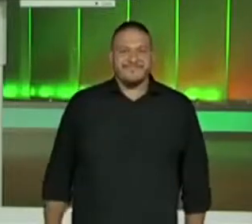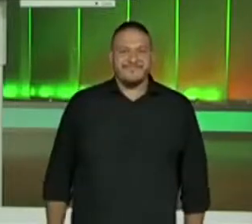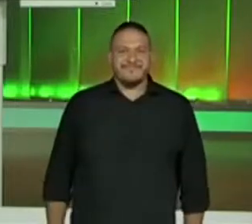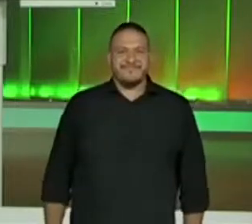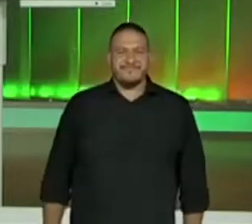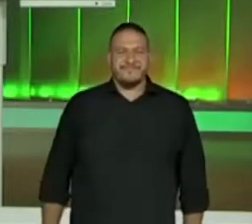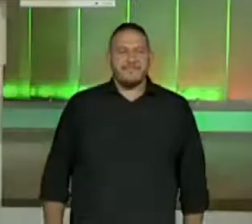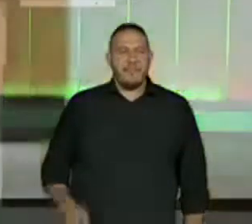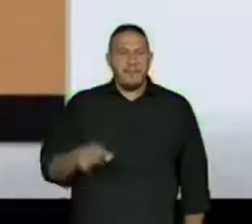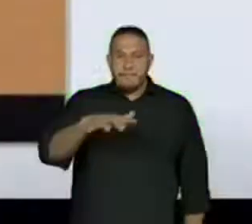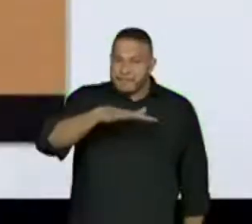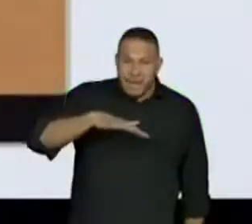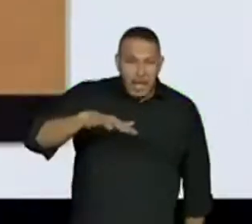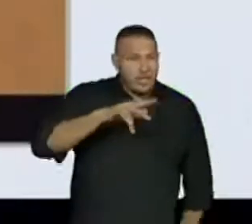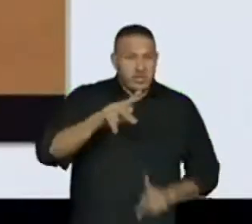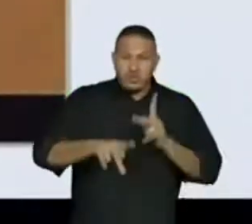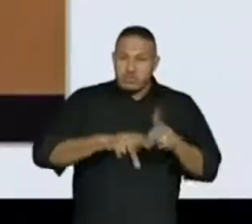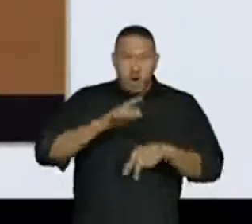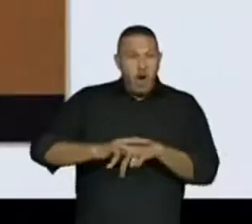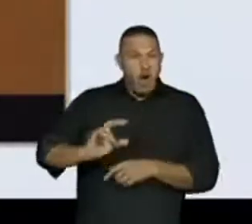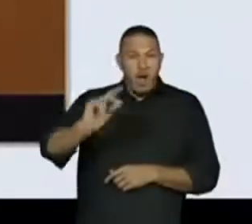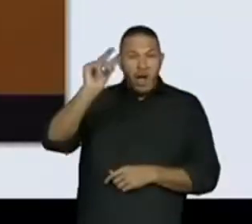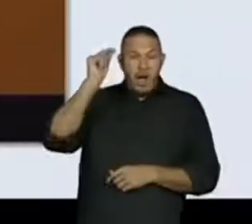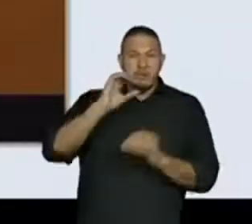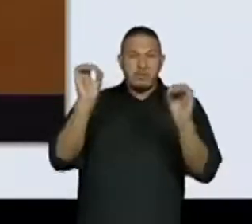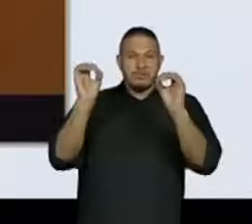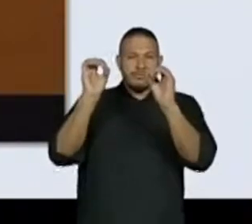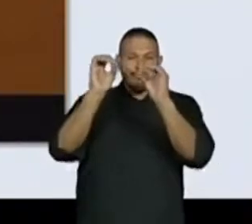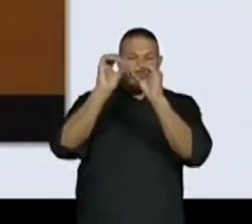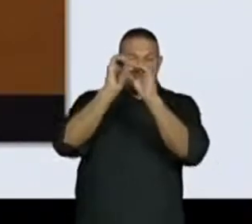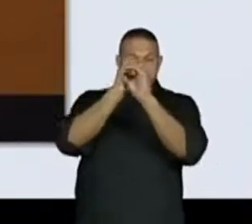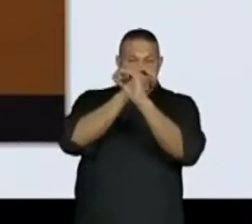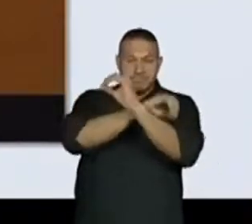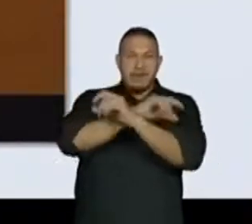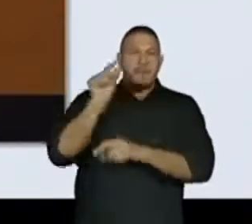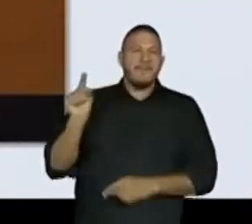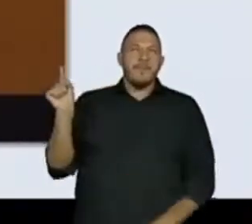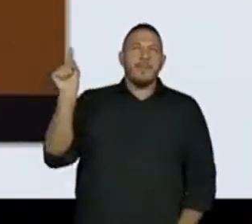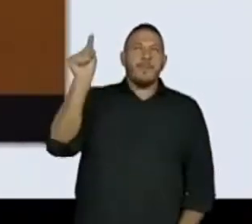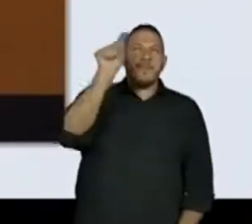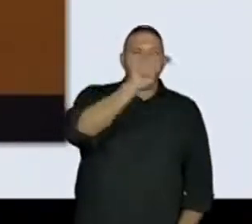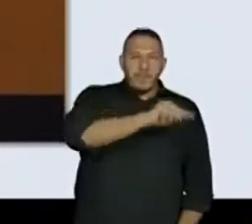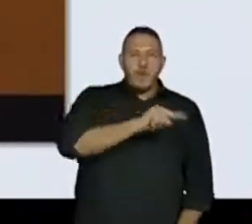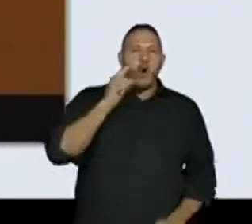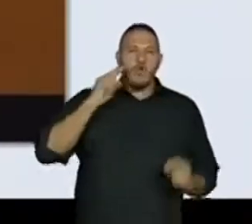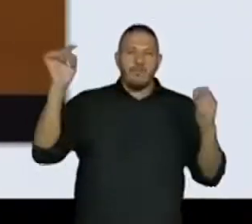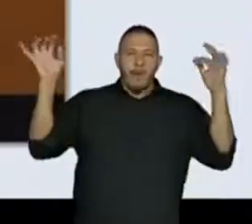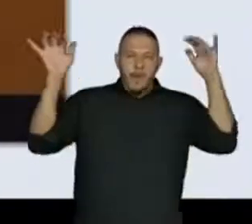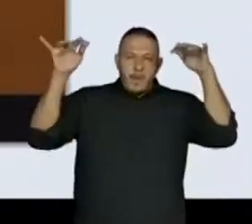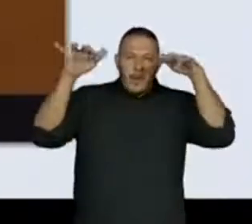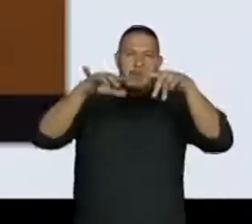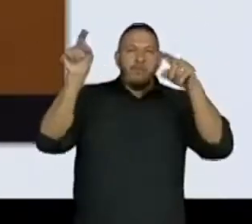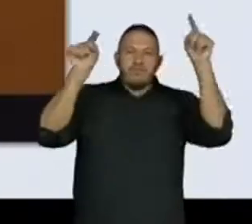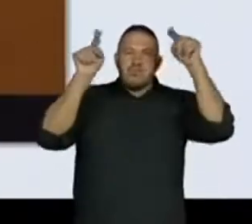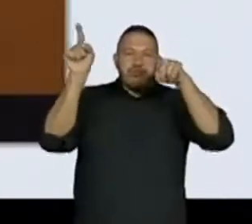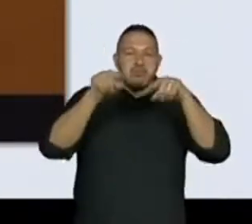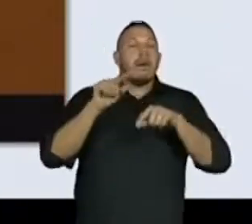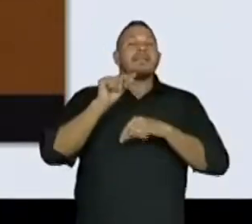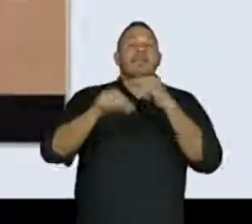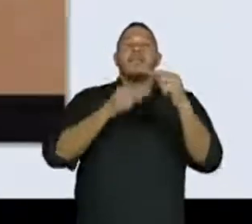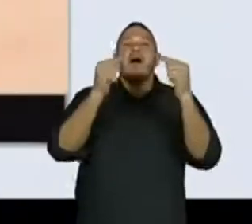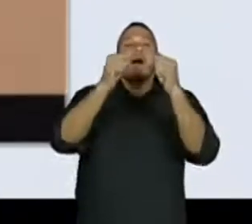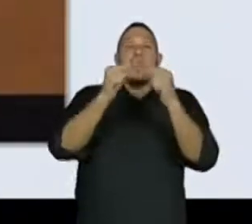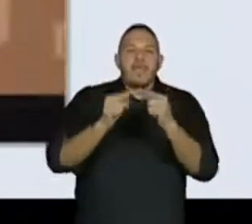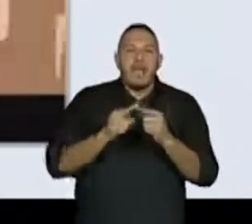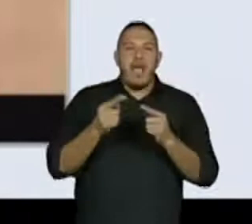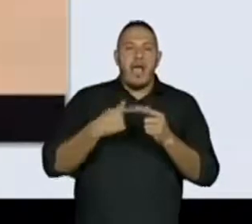para os povos do passado um eclipse solar a passagem de um cometa ou uma chuva de meteoros estavam associados à